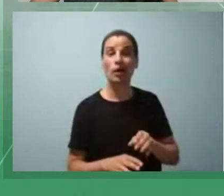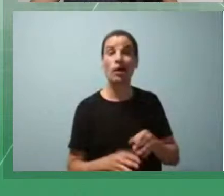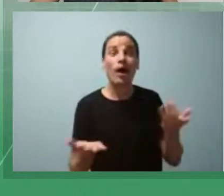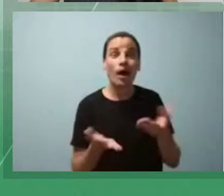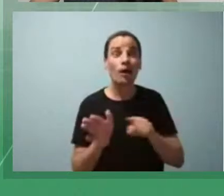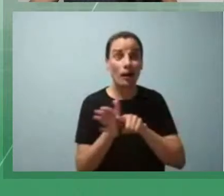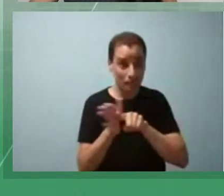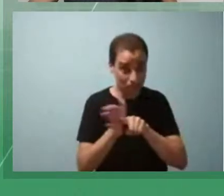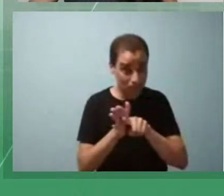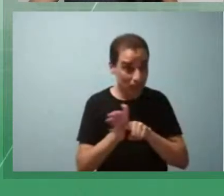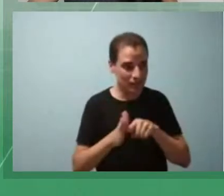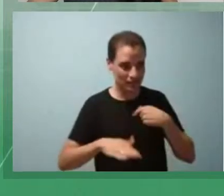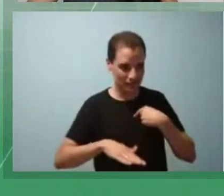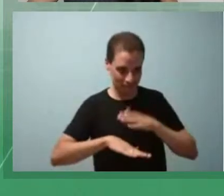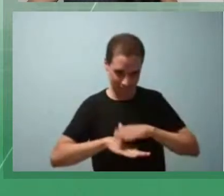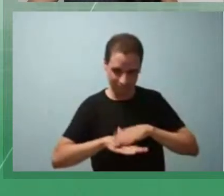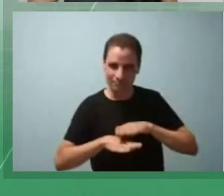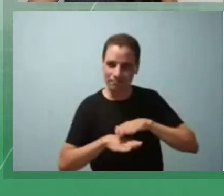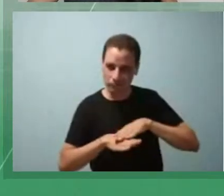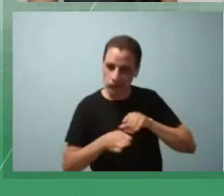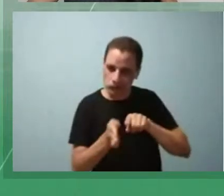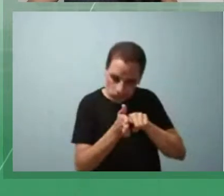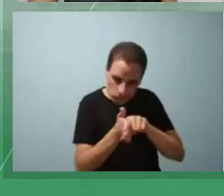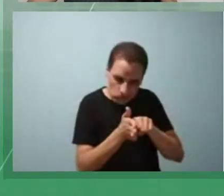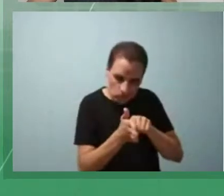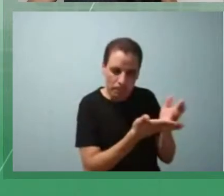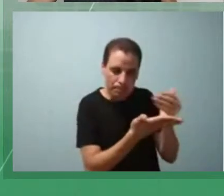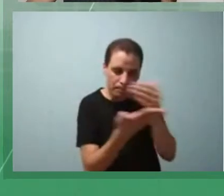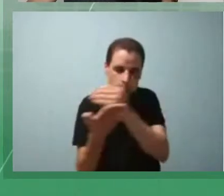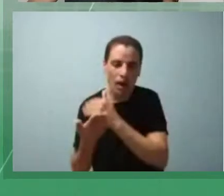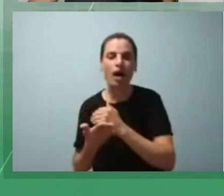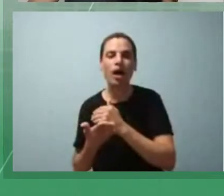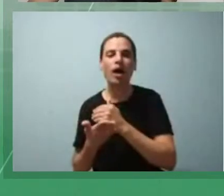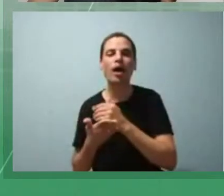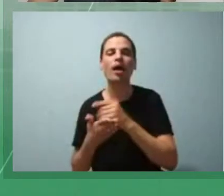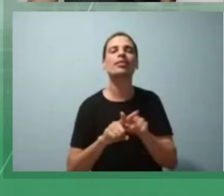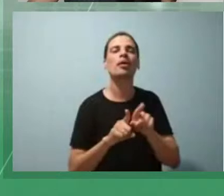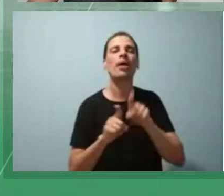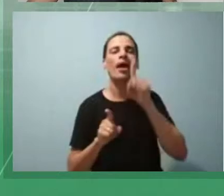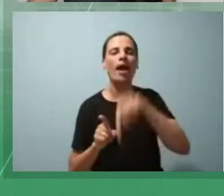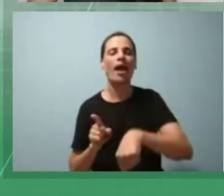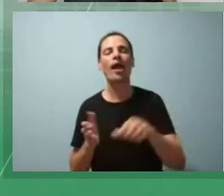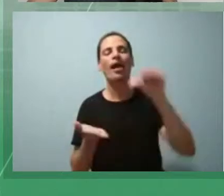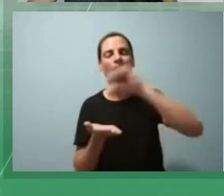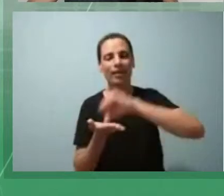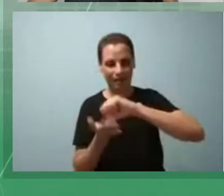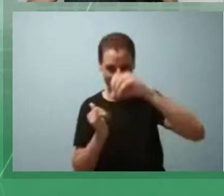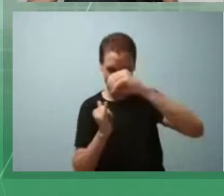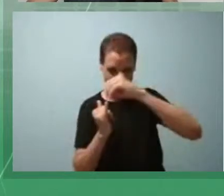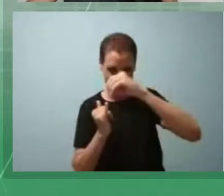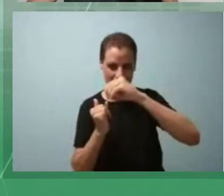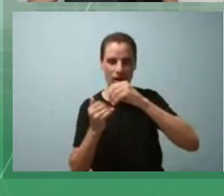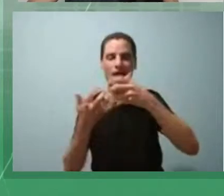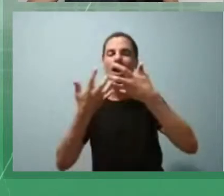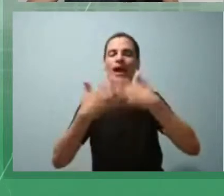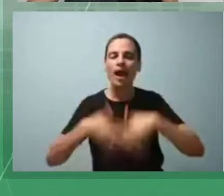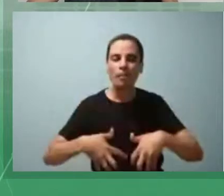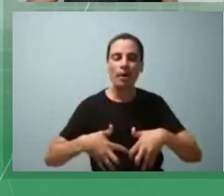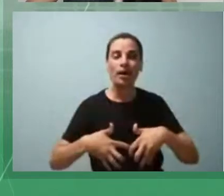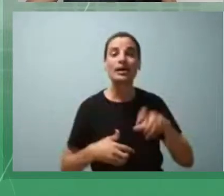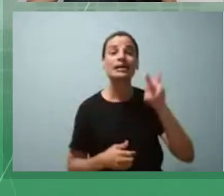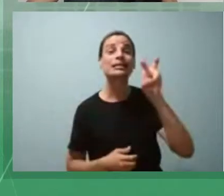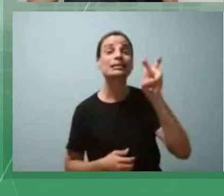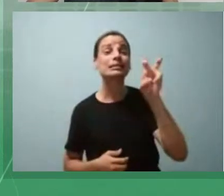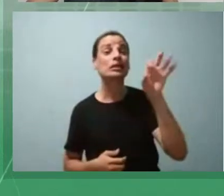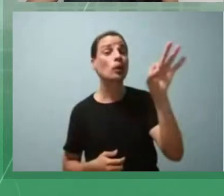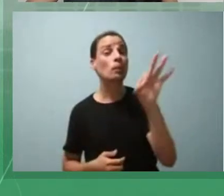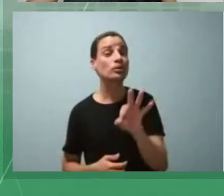eu encontrei no Instituto Federal do Campo do Gama em 2016, apenas 5% dos alunos surdos